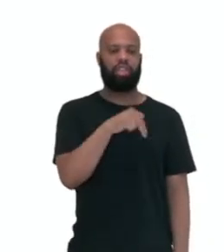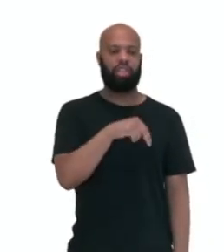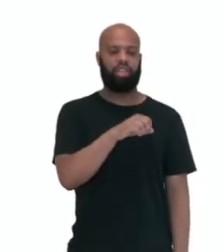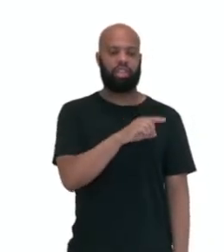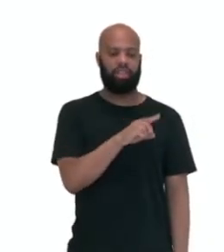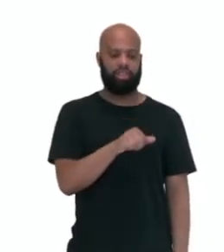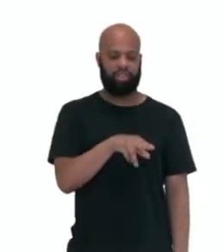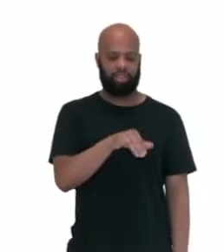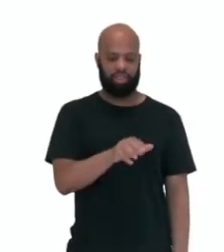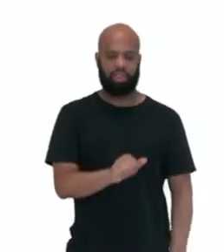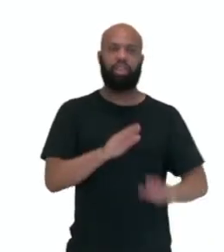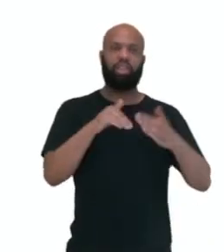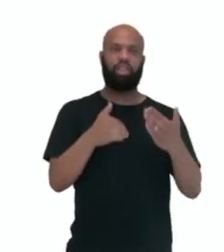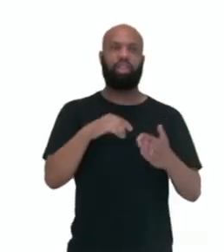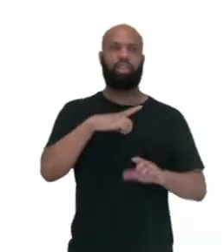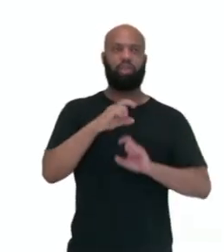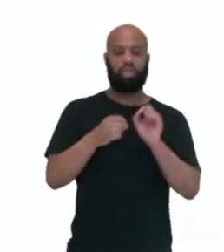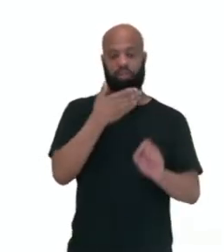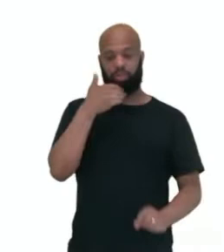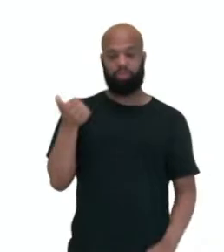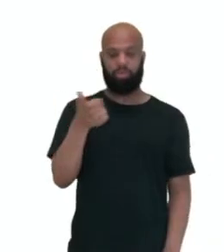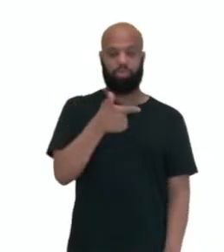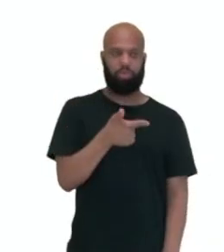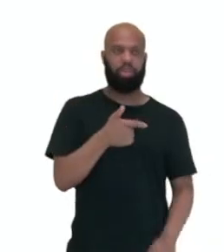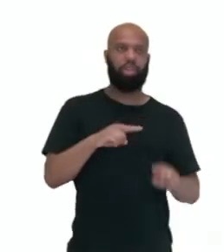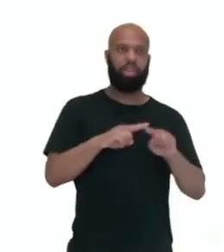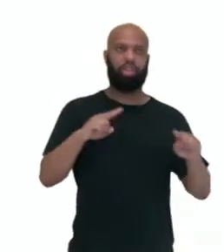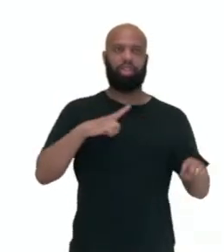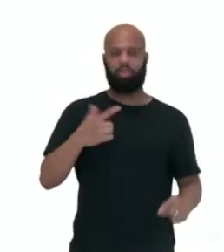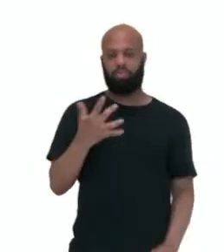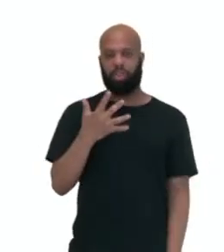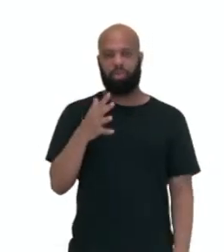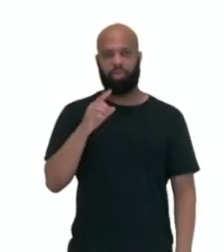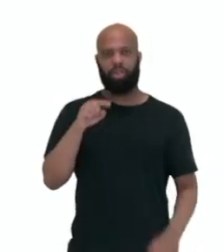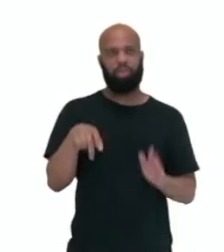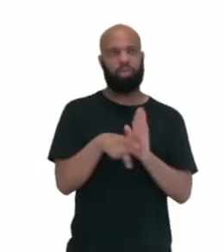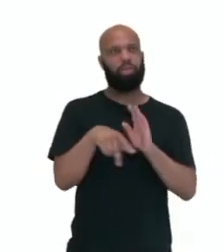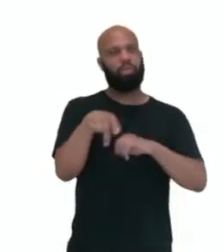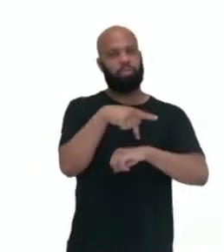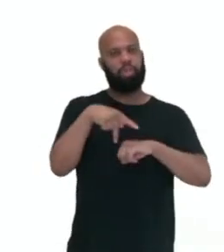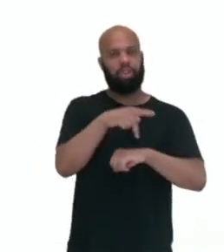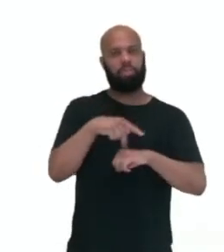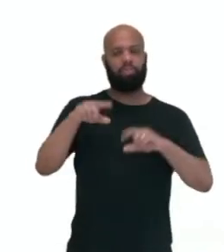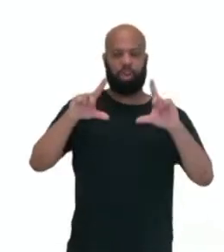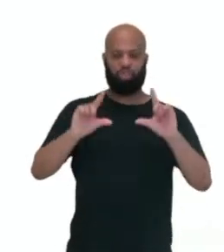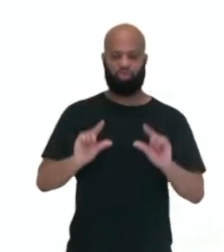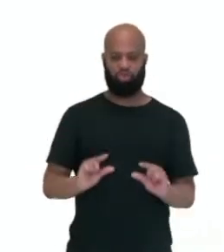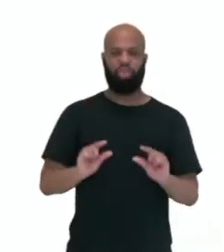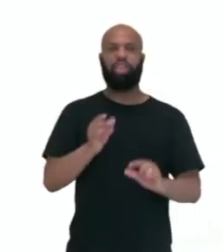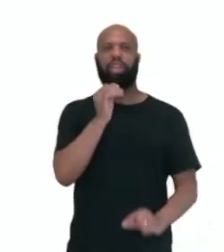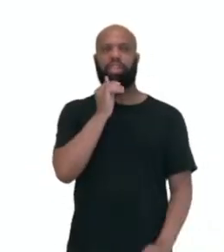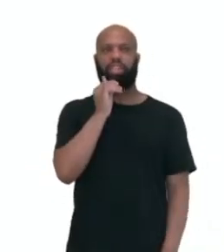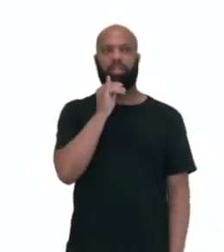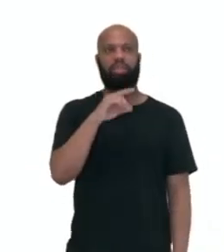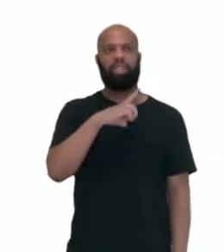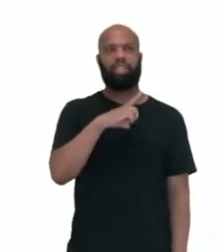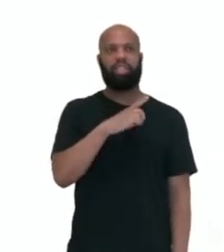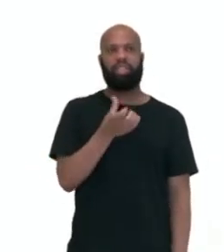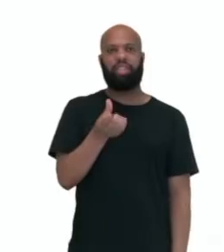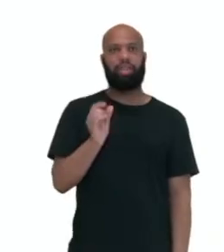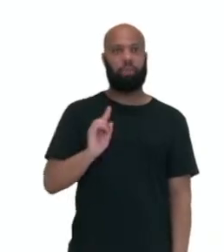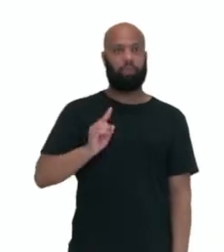alguns outros, estão bem melhores. Então a média aqui dos países africanos é baixa, né? Abaixa de, por exemplo, 6 mil